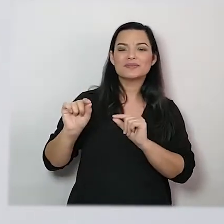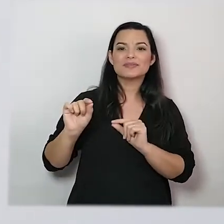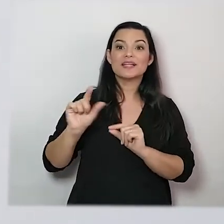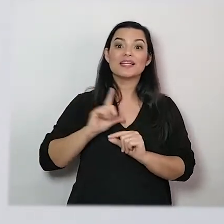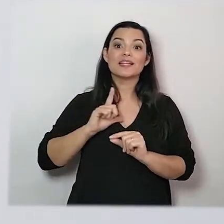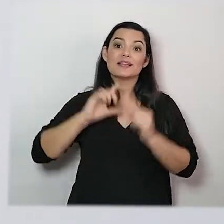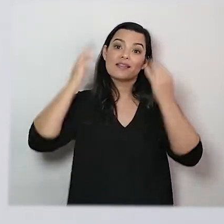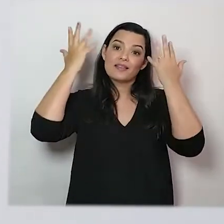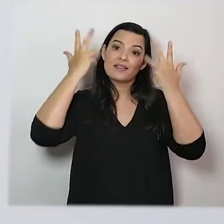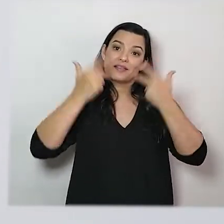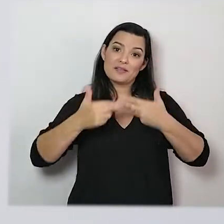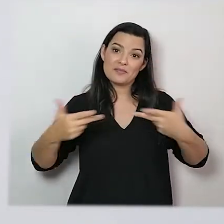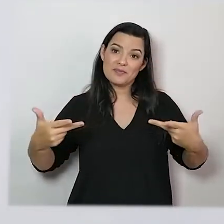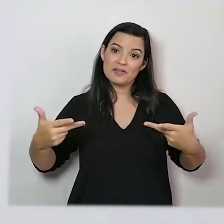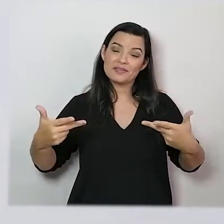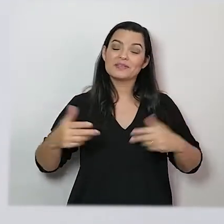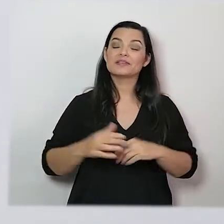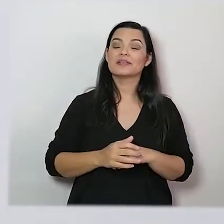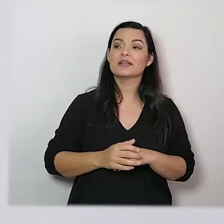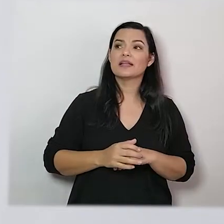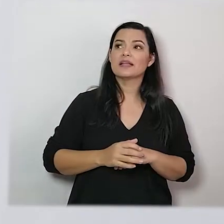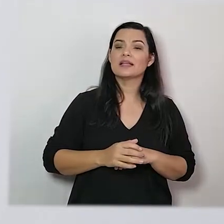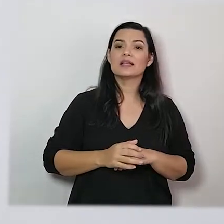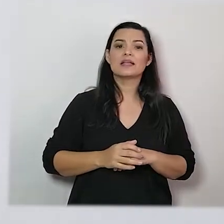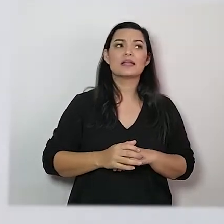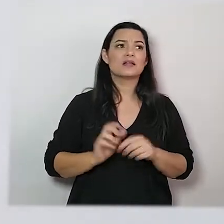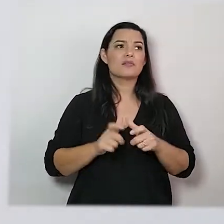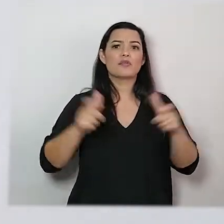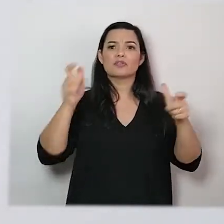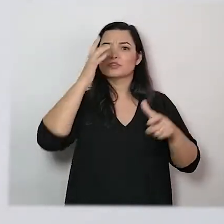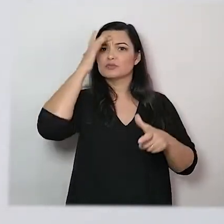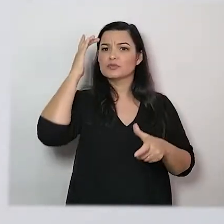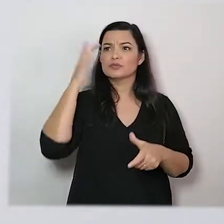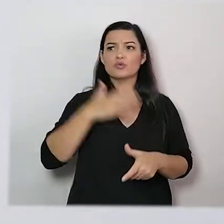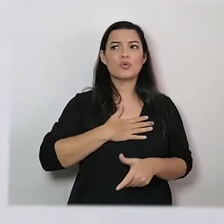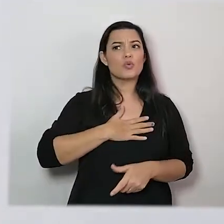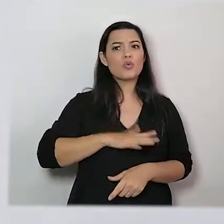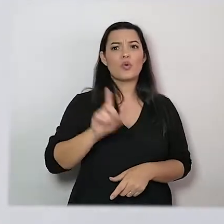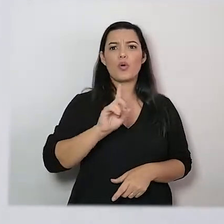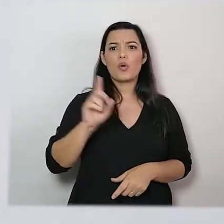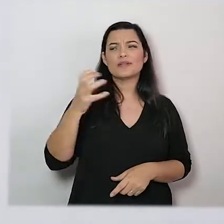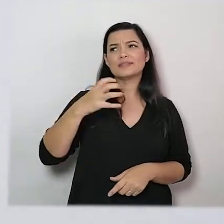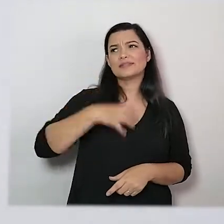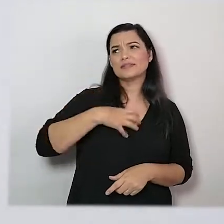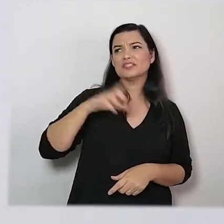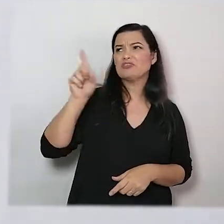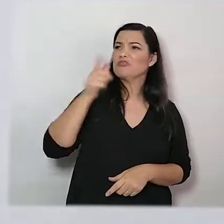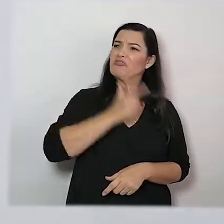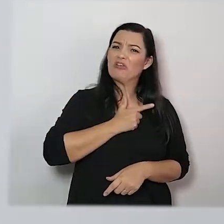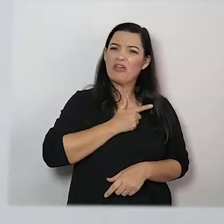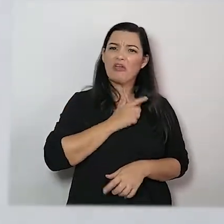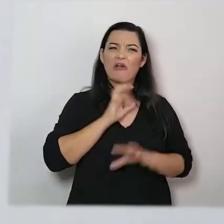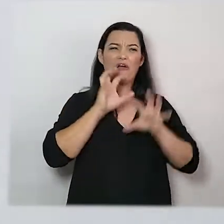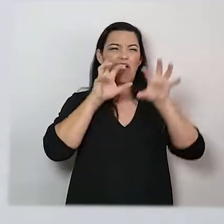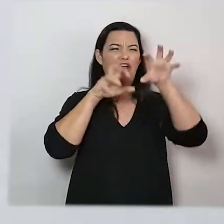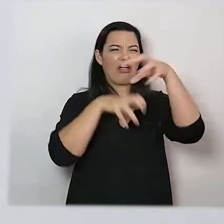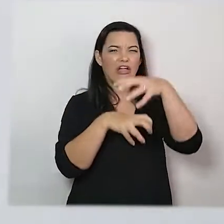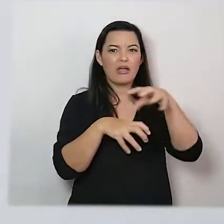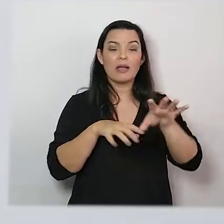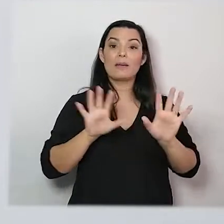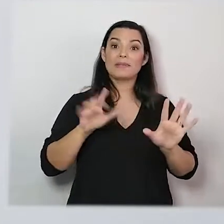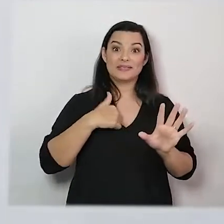que as pessoas achavam feios, quase monstros. Mas, para mim, quanto mais monstros, melhor!